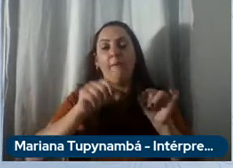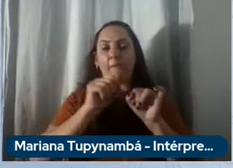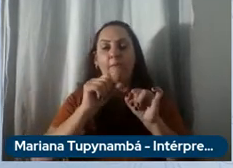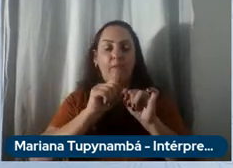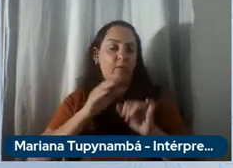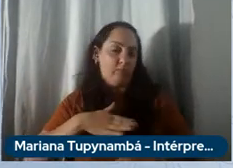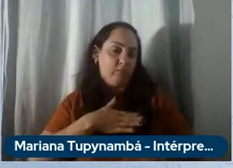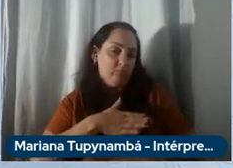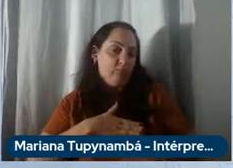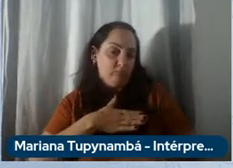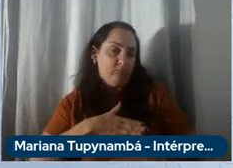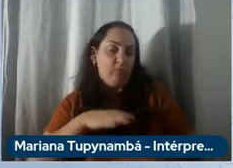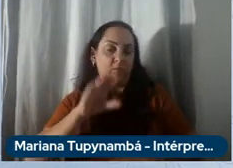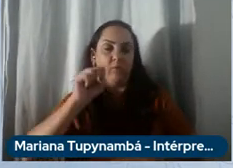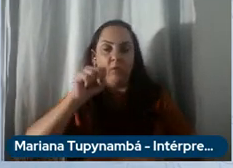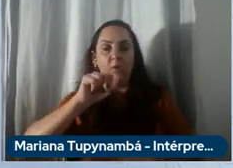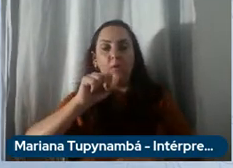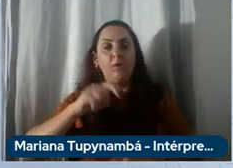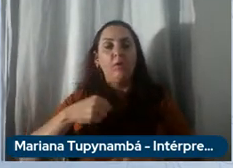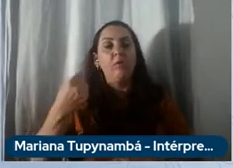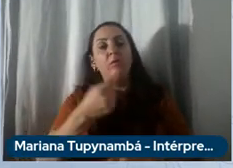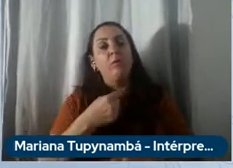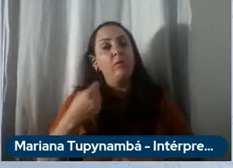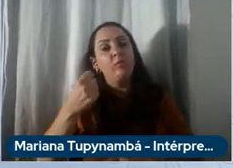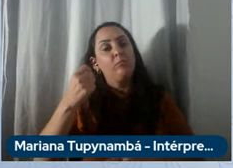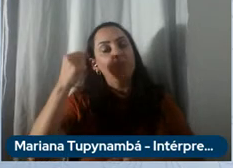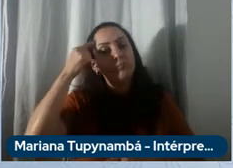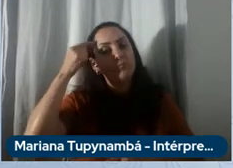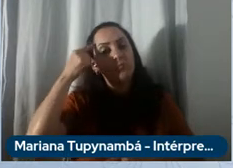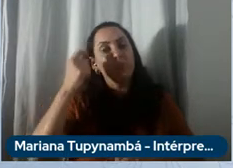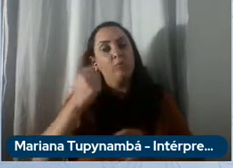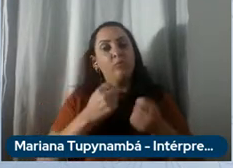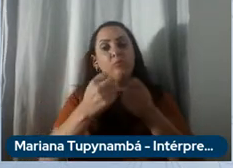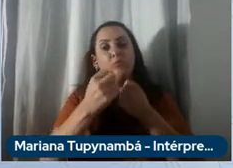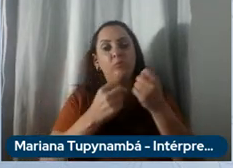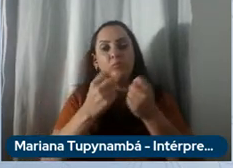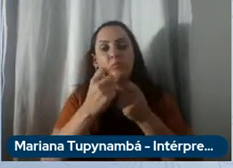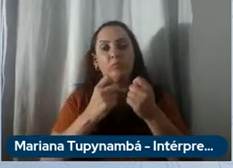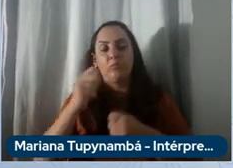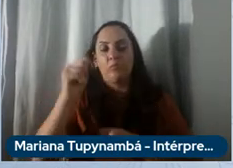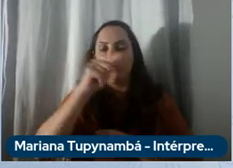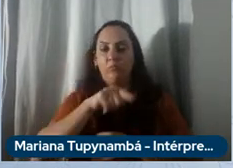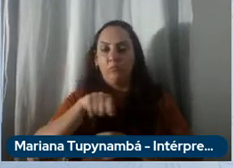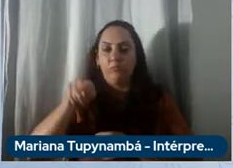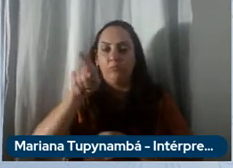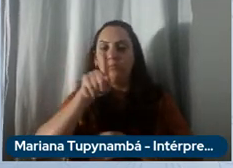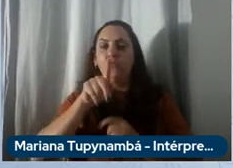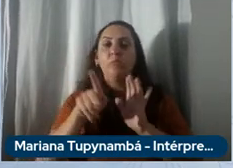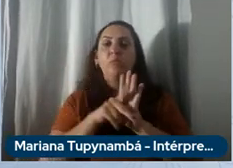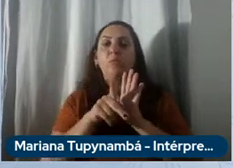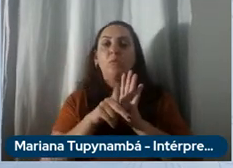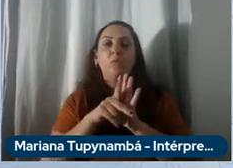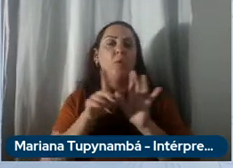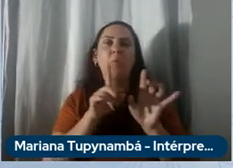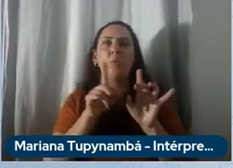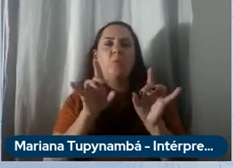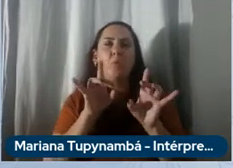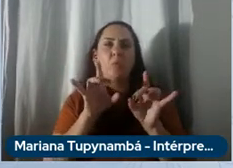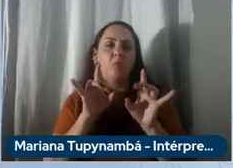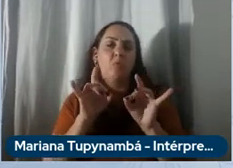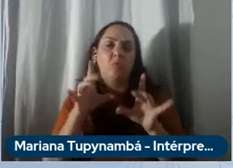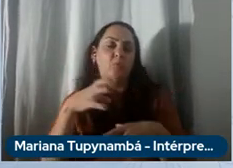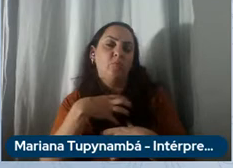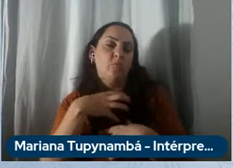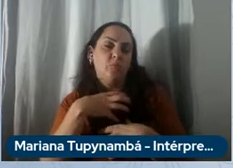prazer porque é uma nossa vocação em pensar em economia circular mas isso não é somente a forma de